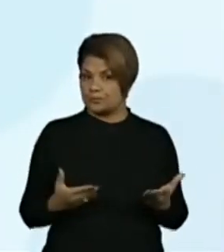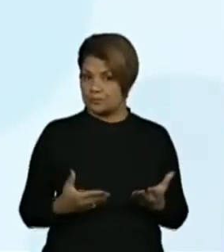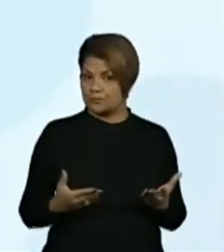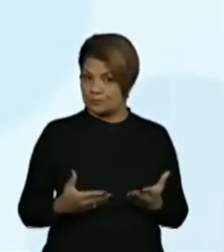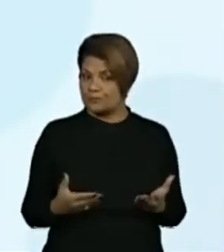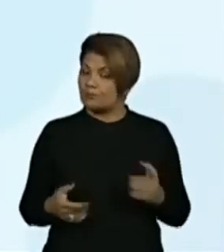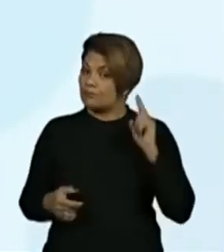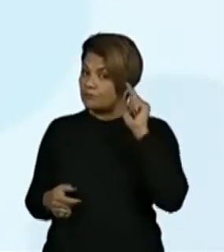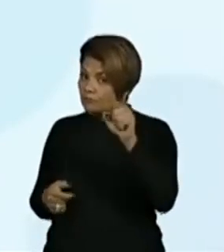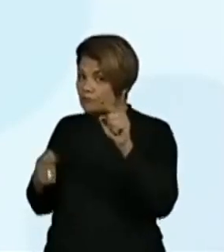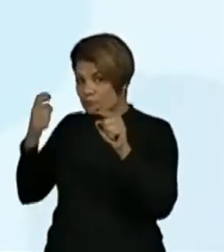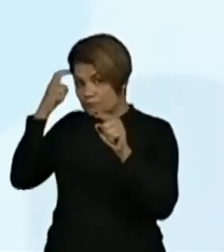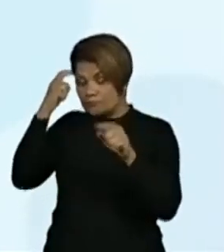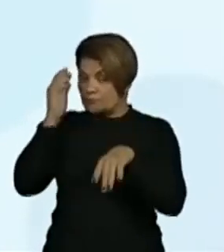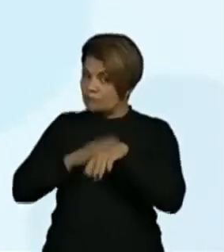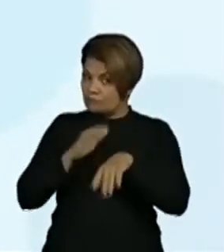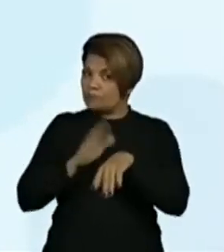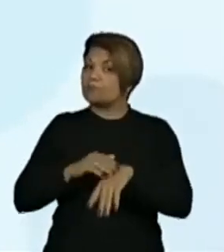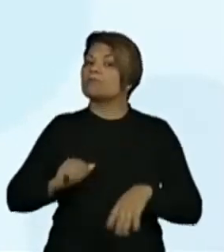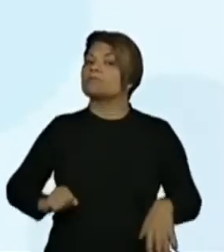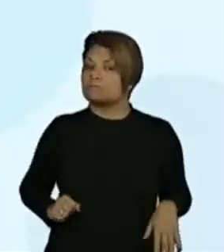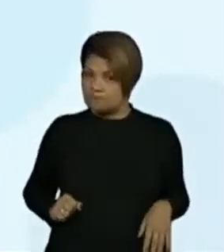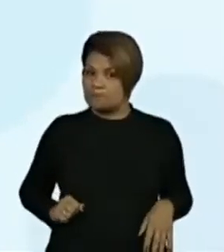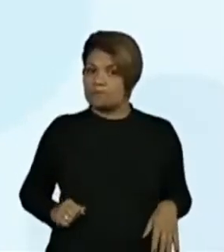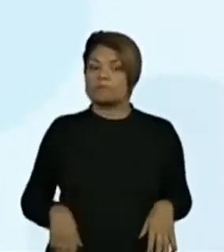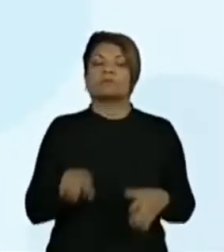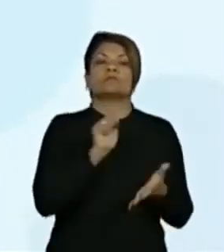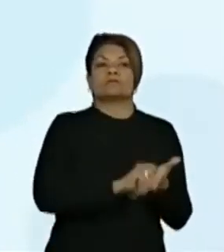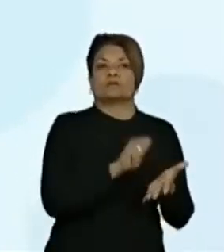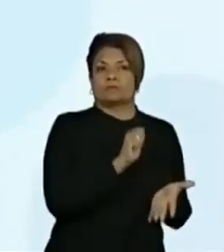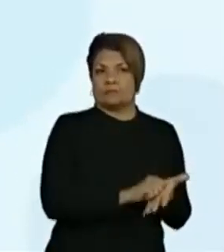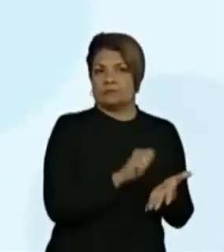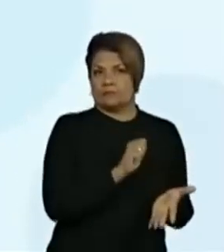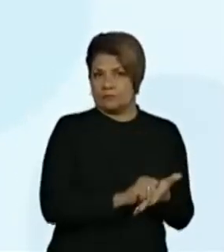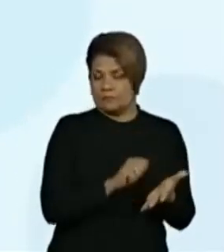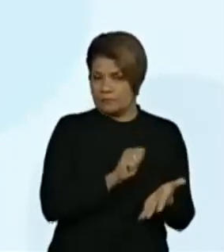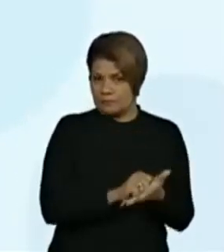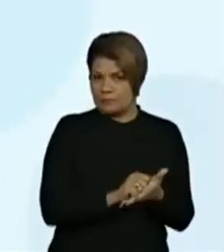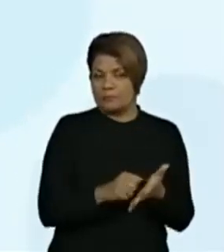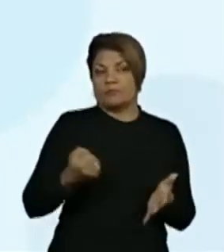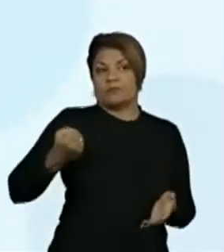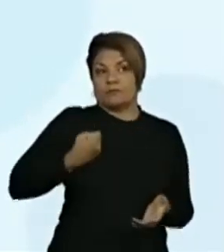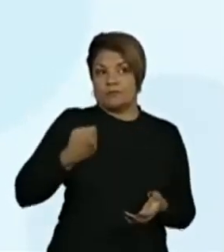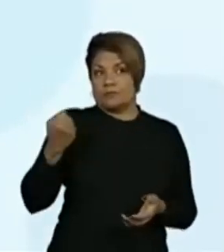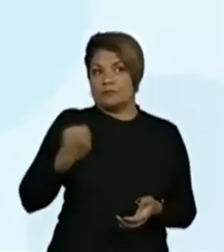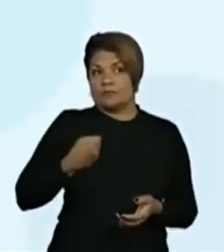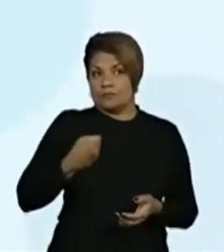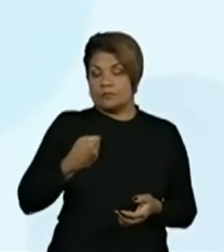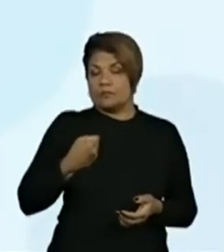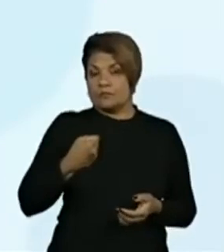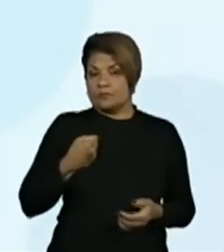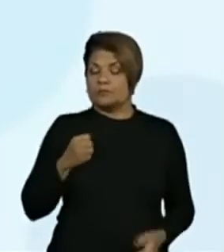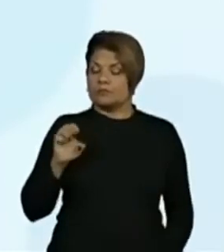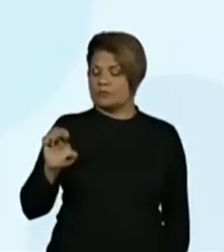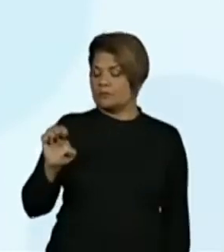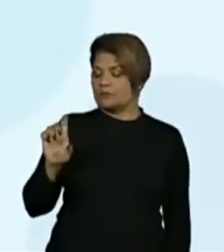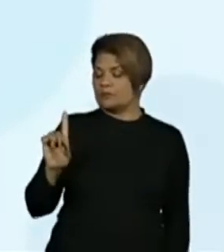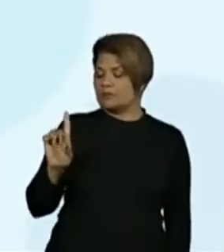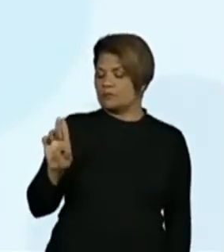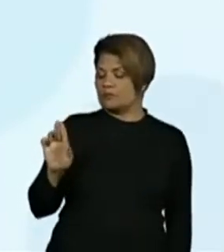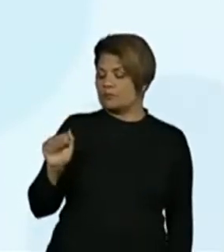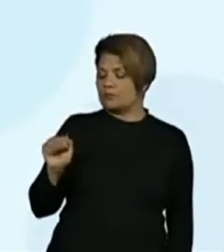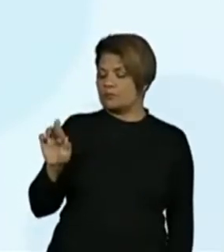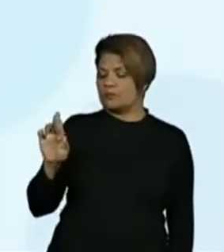Agora é com você. Escreva como se lê o número que